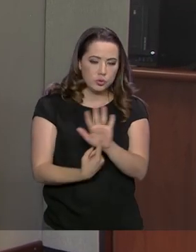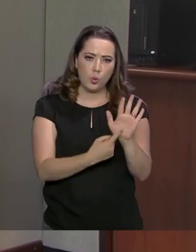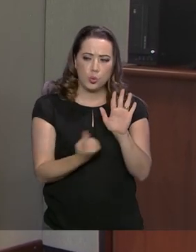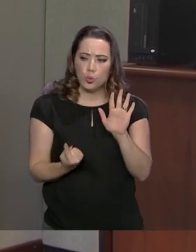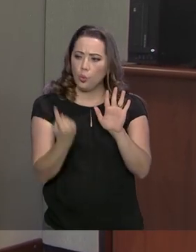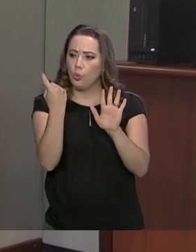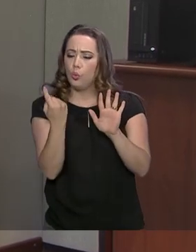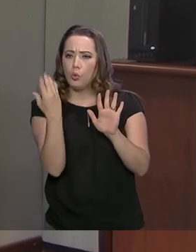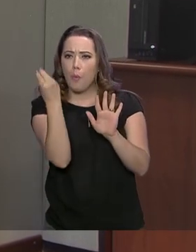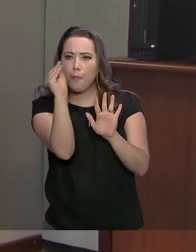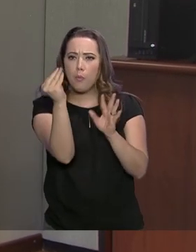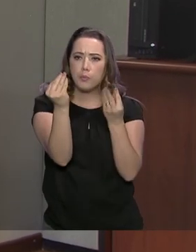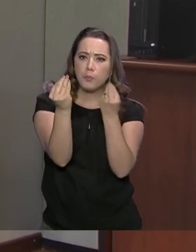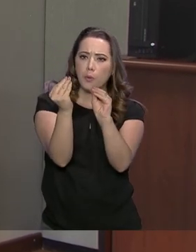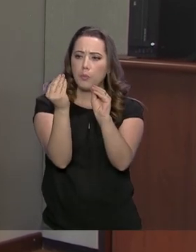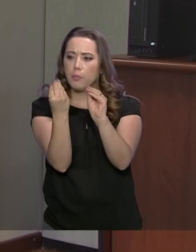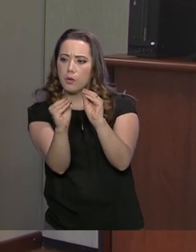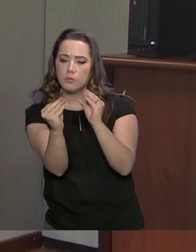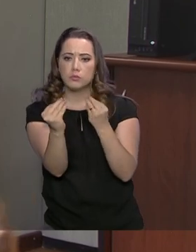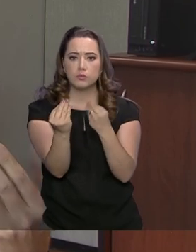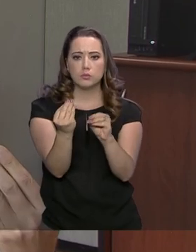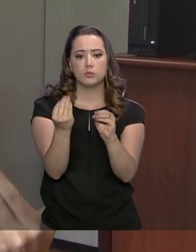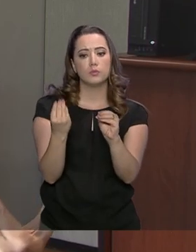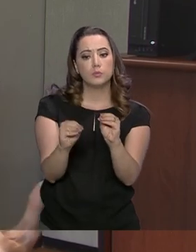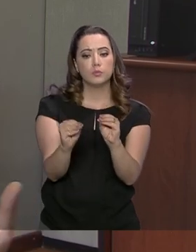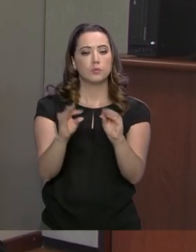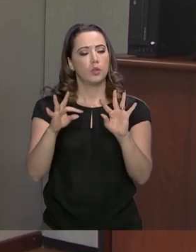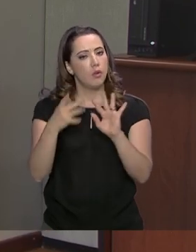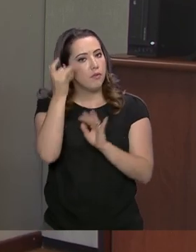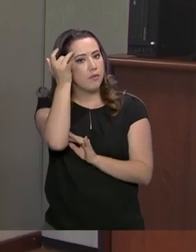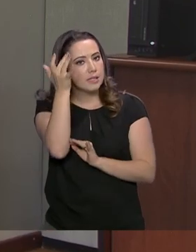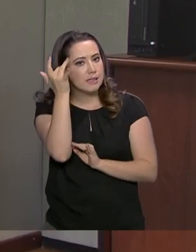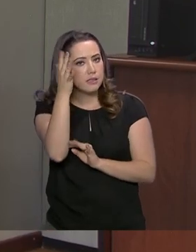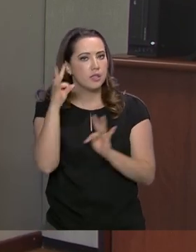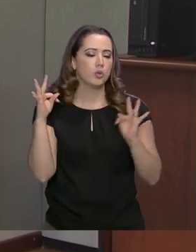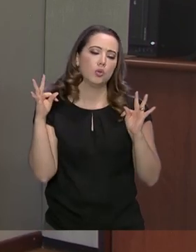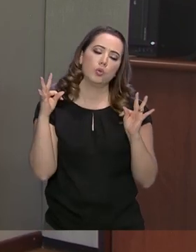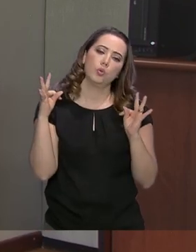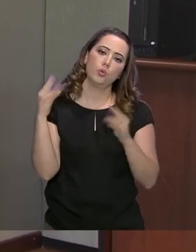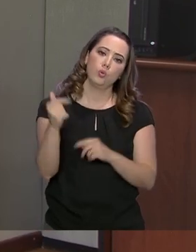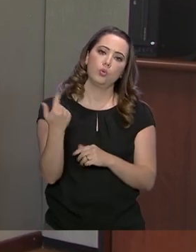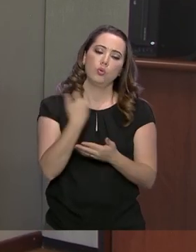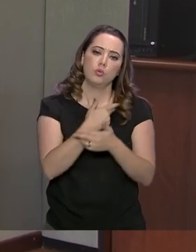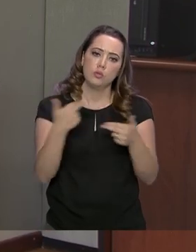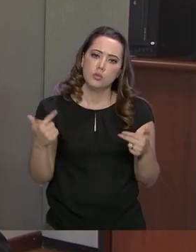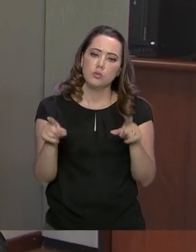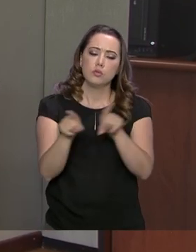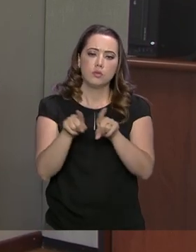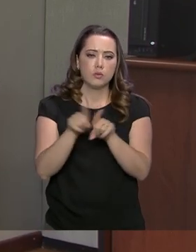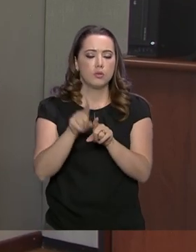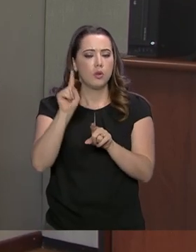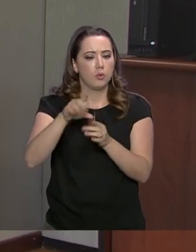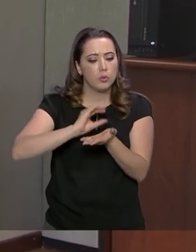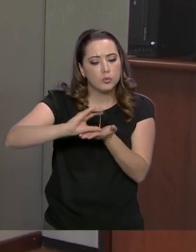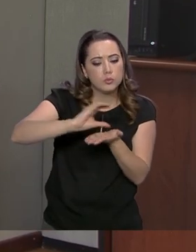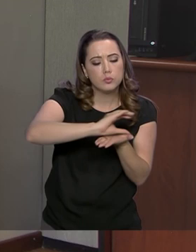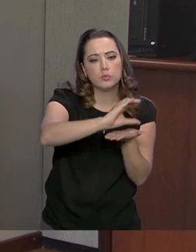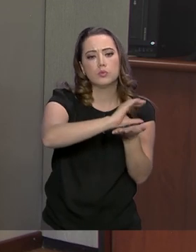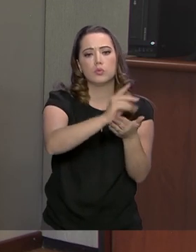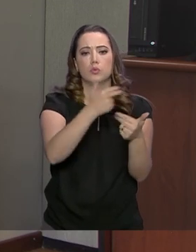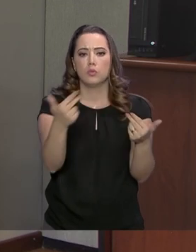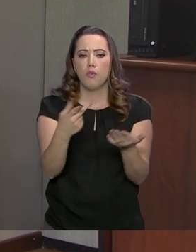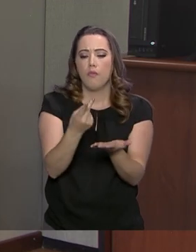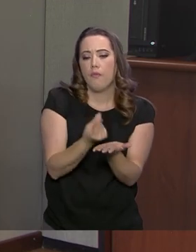única solução. Isso facilita todo o fluxo de repasse, aplicação e prestação de